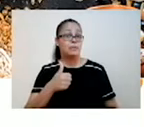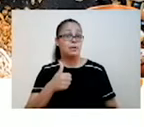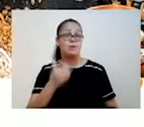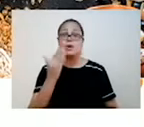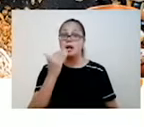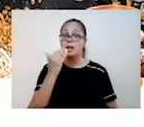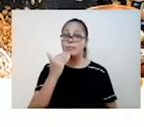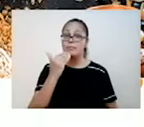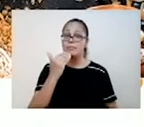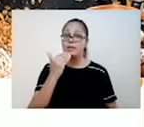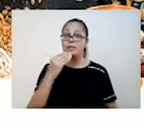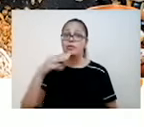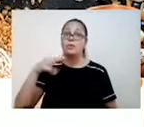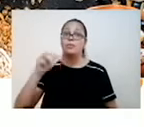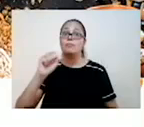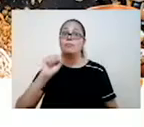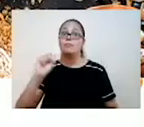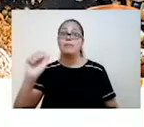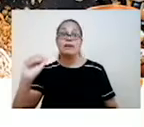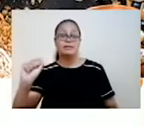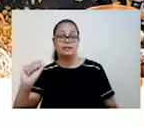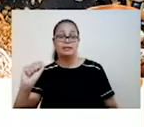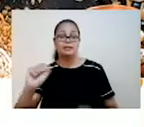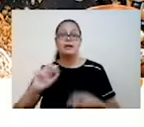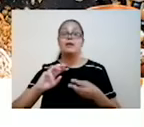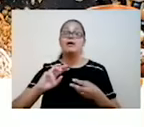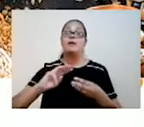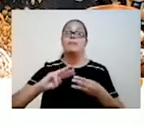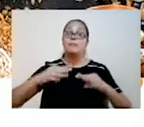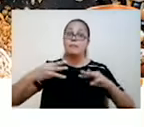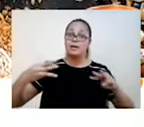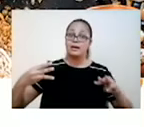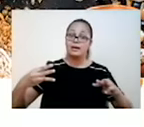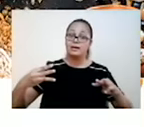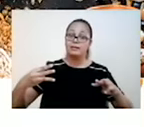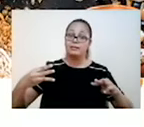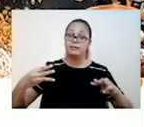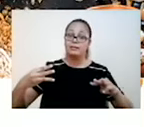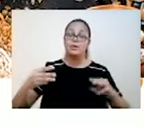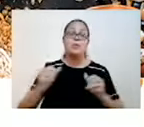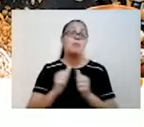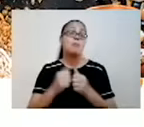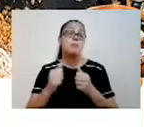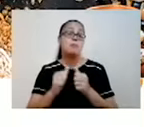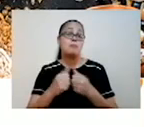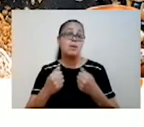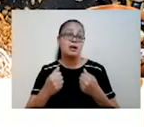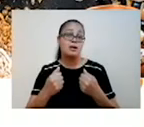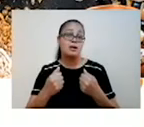em alguns grãos também, no pão. Que nutriente é esse? É o carbohydrate, ou